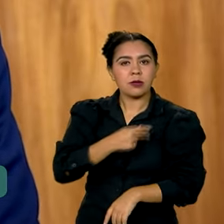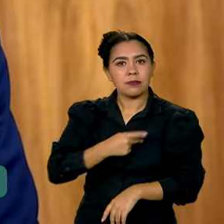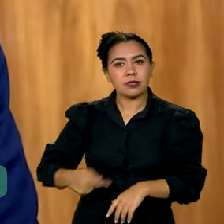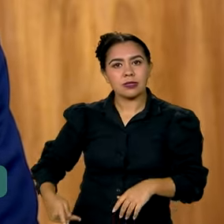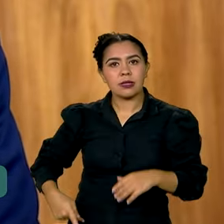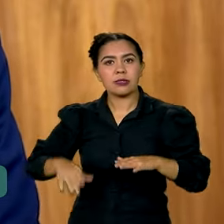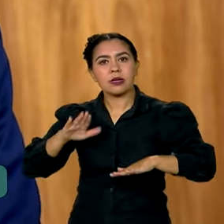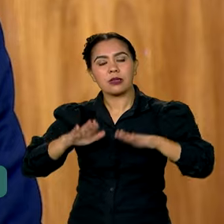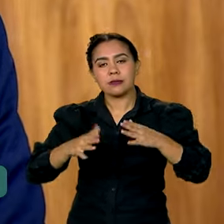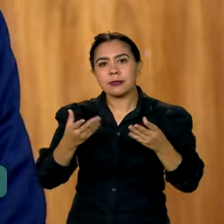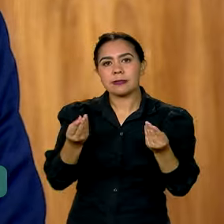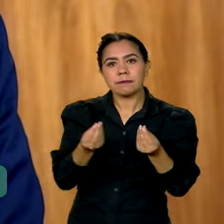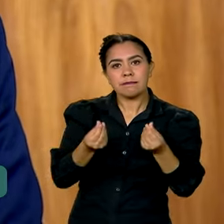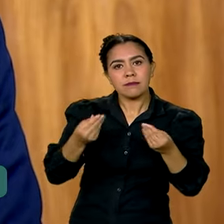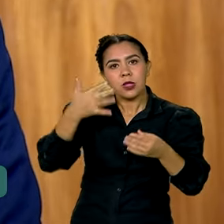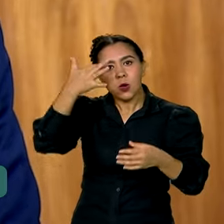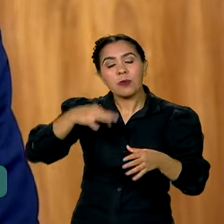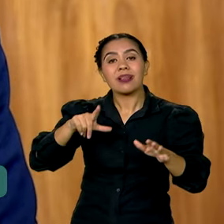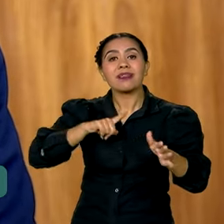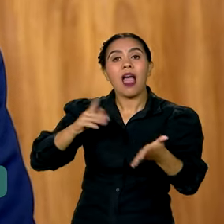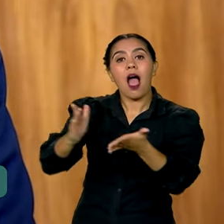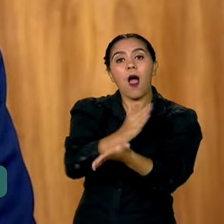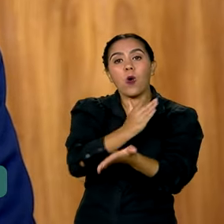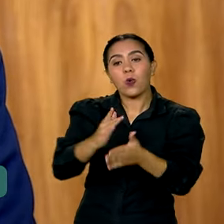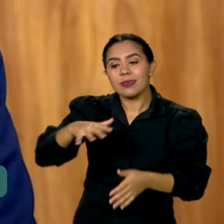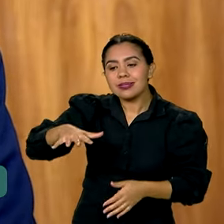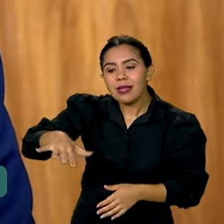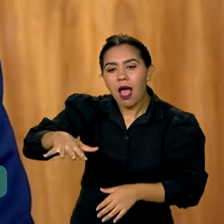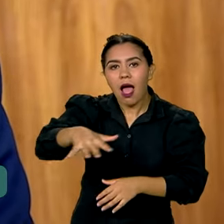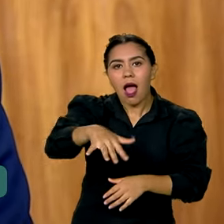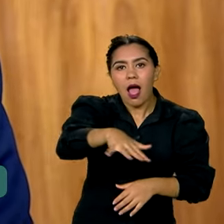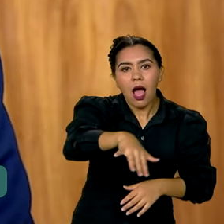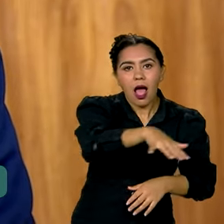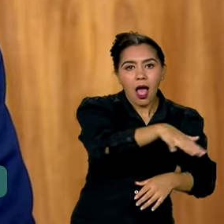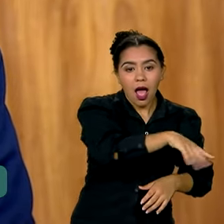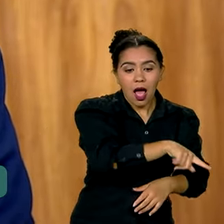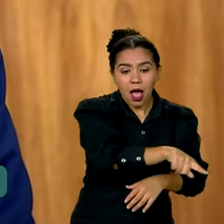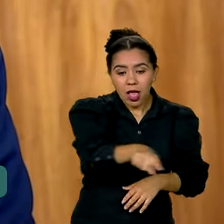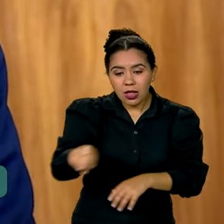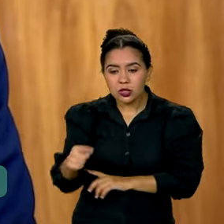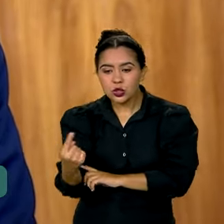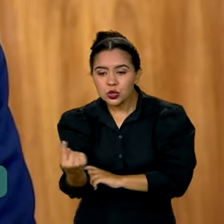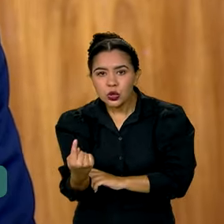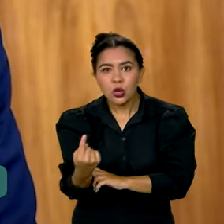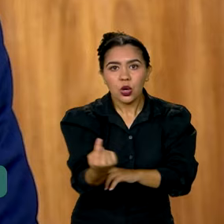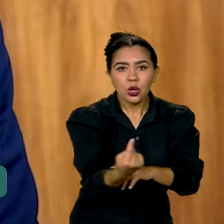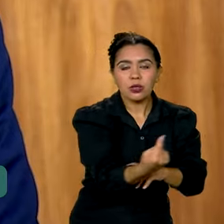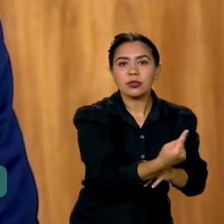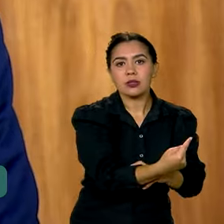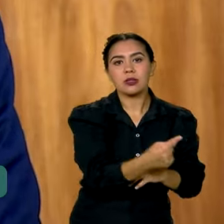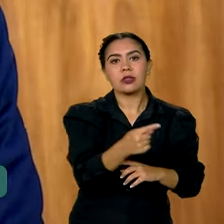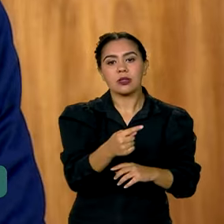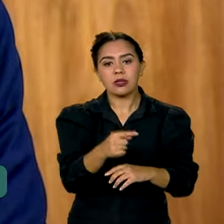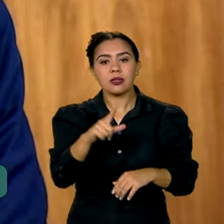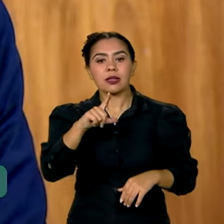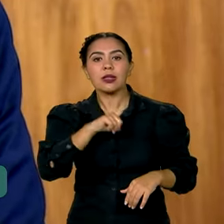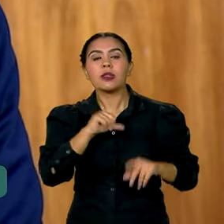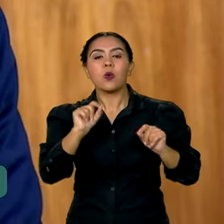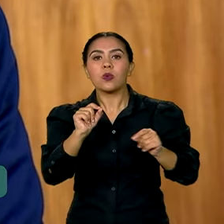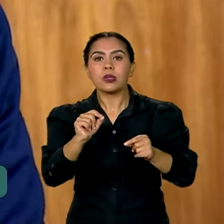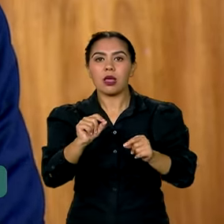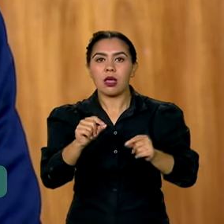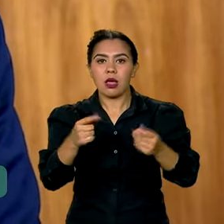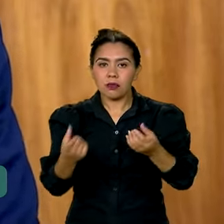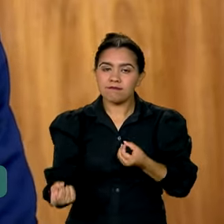compreende de setores isolados que foram, enfim, instados a recompor